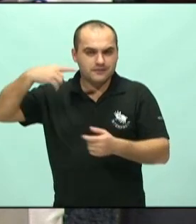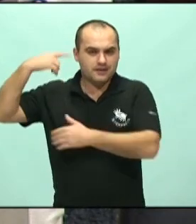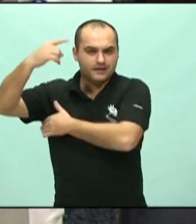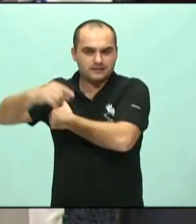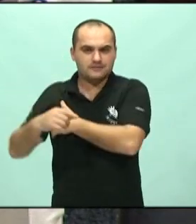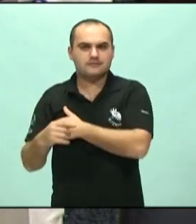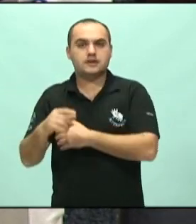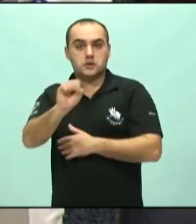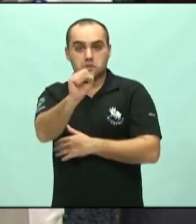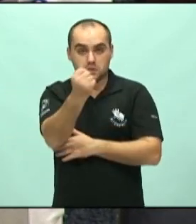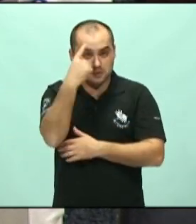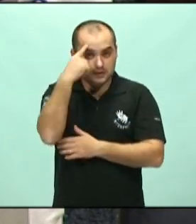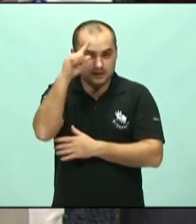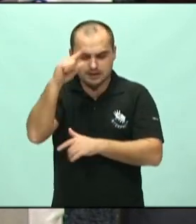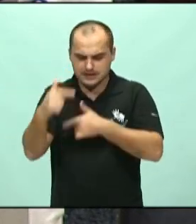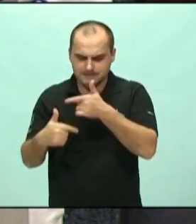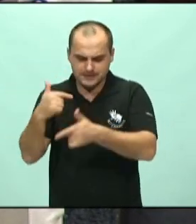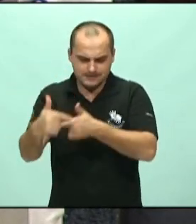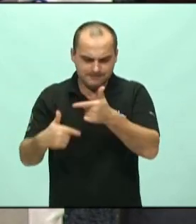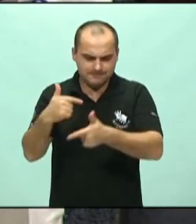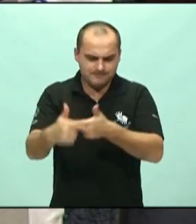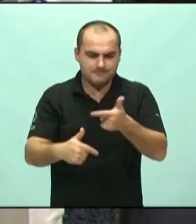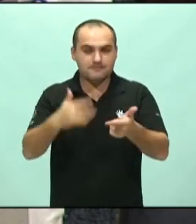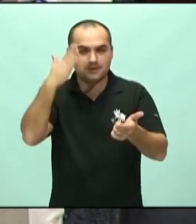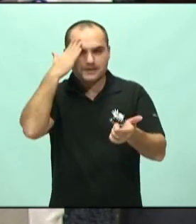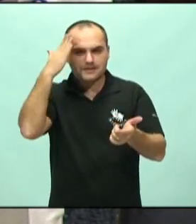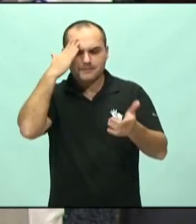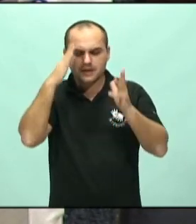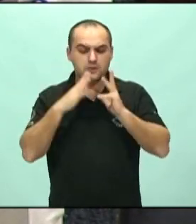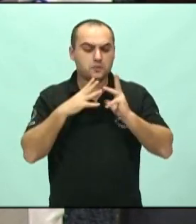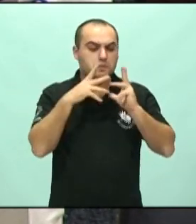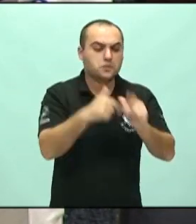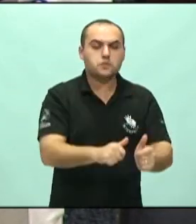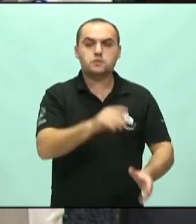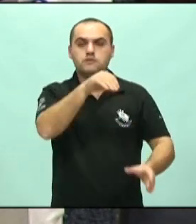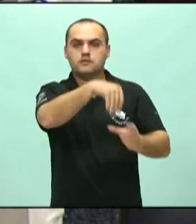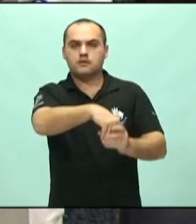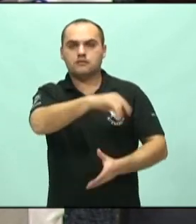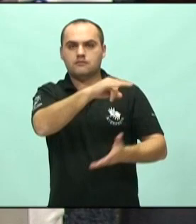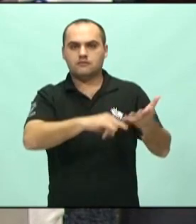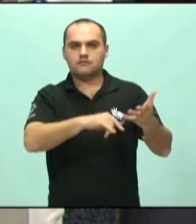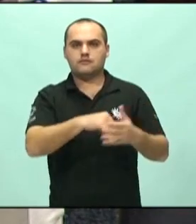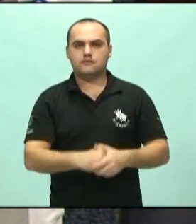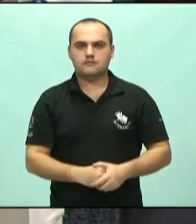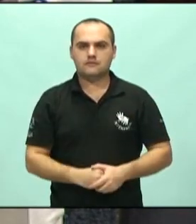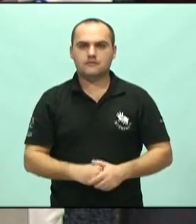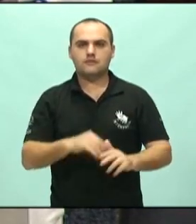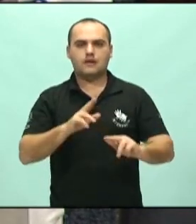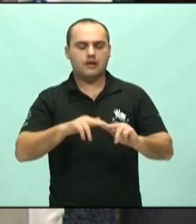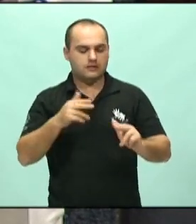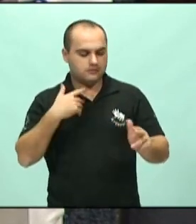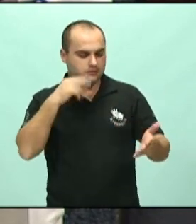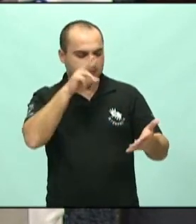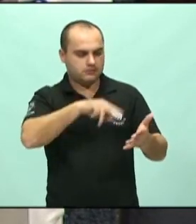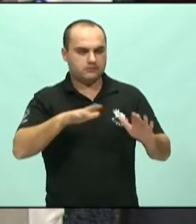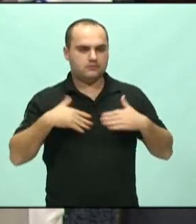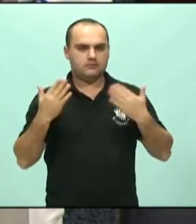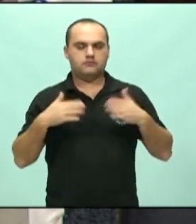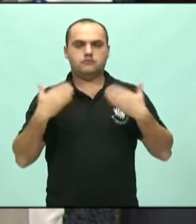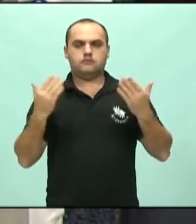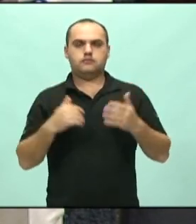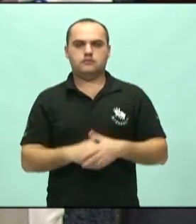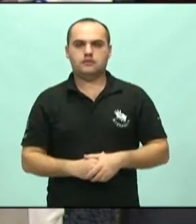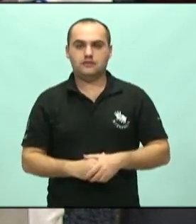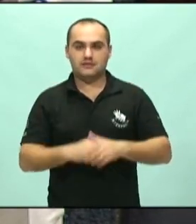oito dias de trabalho contínuo para identificar tudo o que estava naquele documento. E aí veio a nossa surpresa. Tudo o que ele